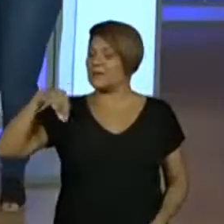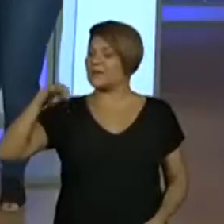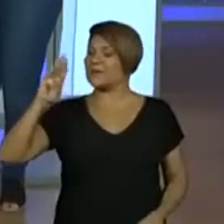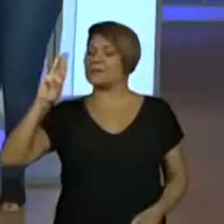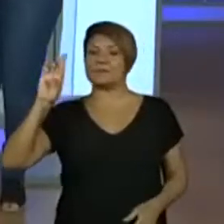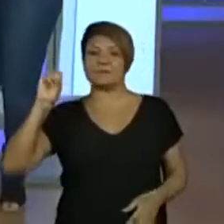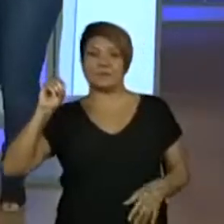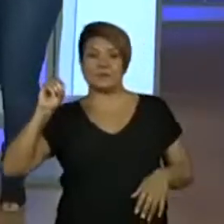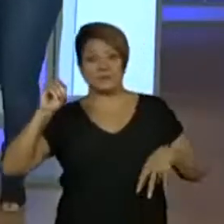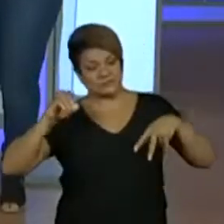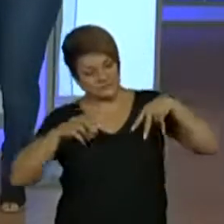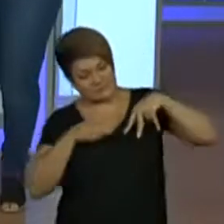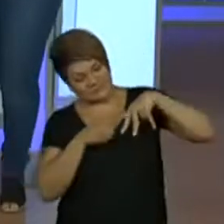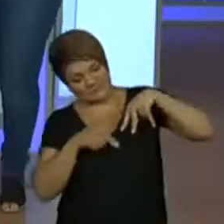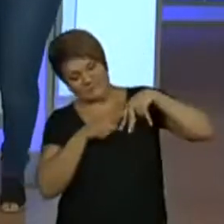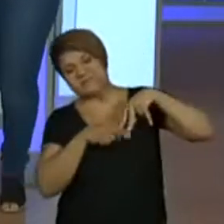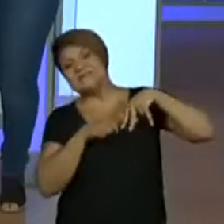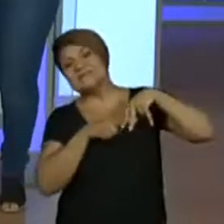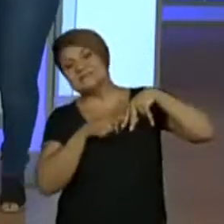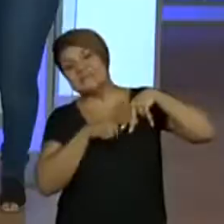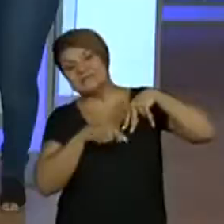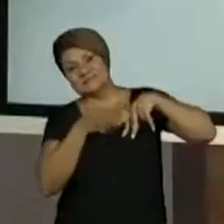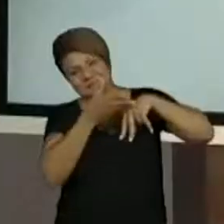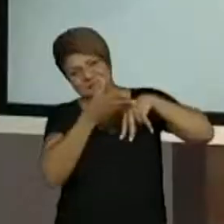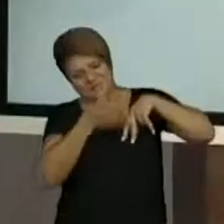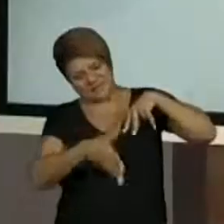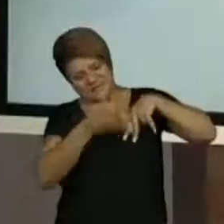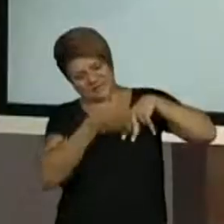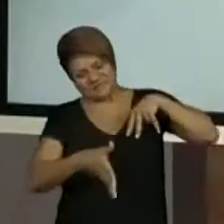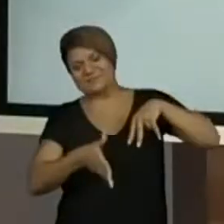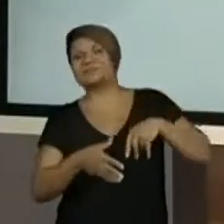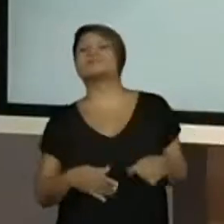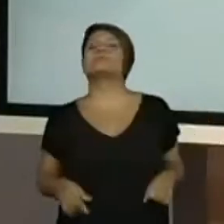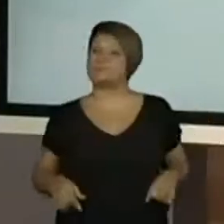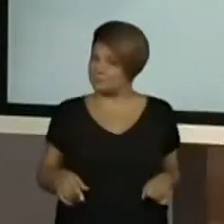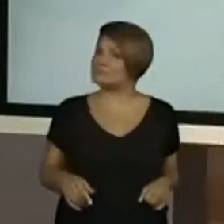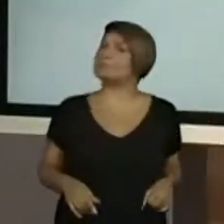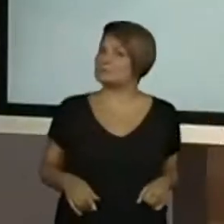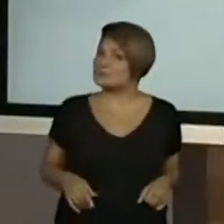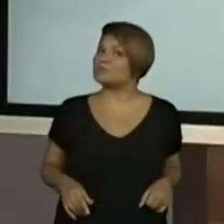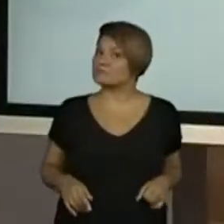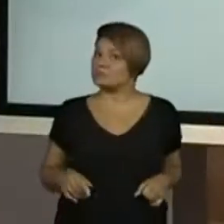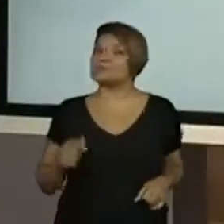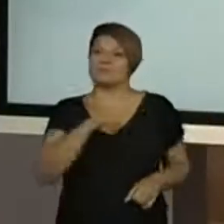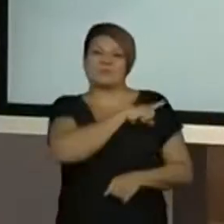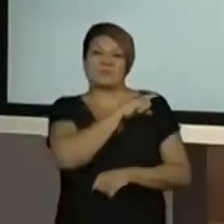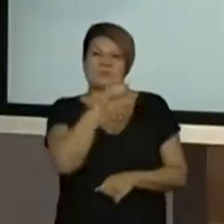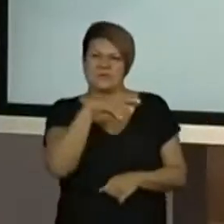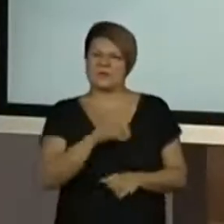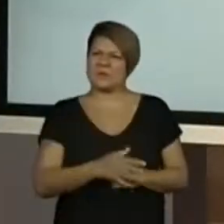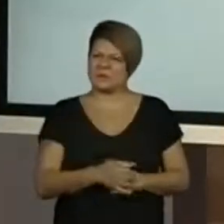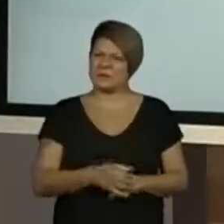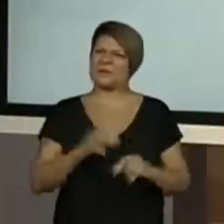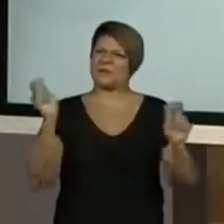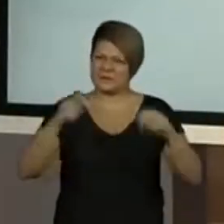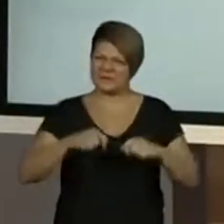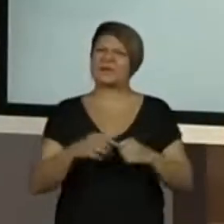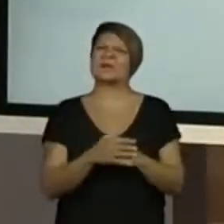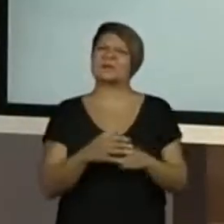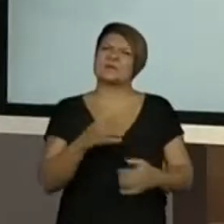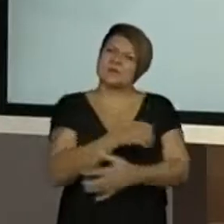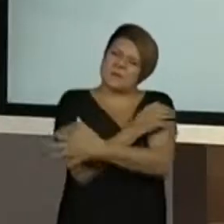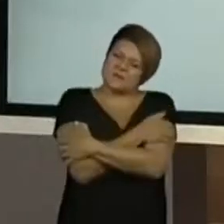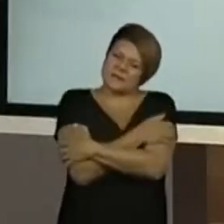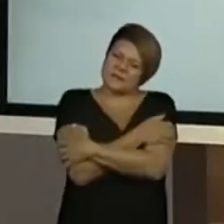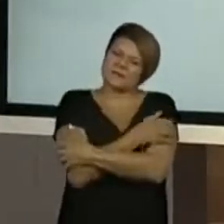inferiores. Muito bem! Turma afiada do primeiro ano, hein? Todo mundo... Aí já deu até para a gente se aquecer. Eu gostei da